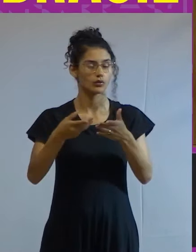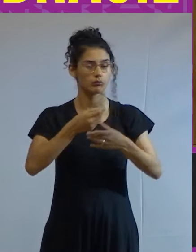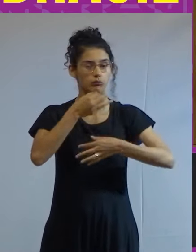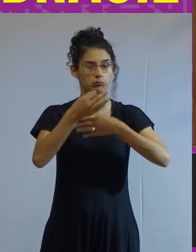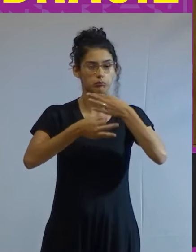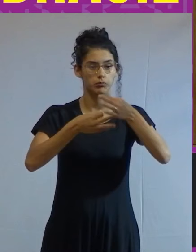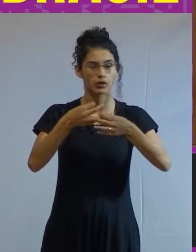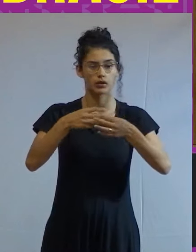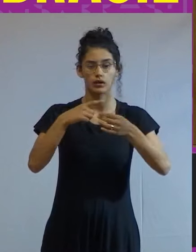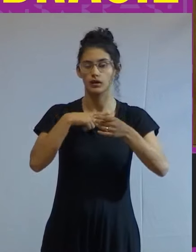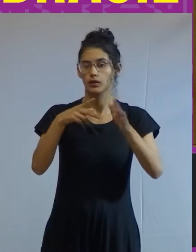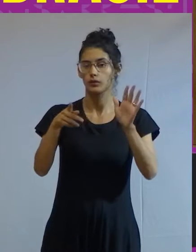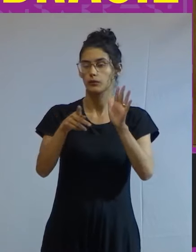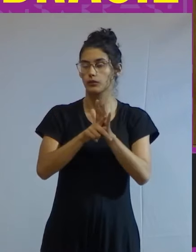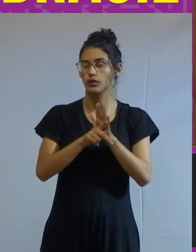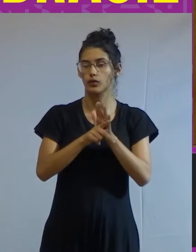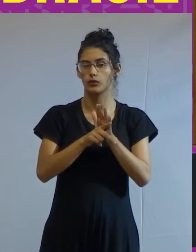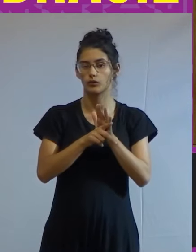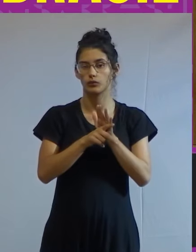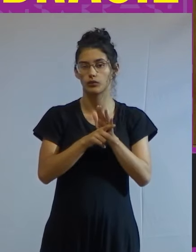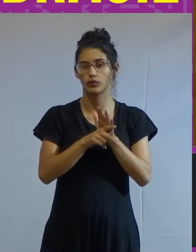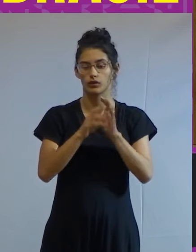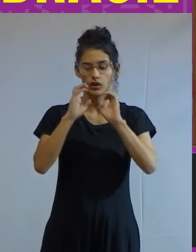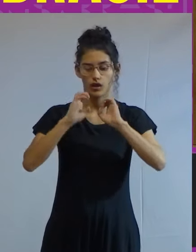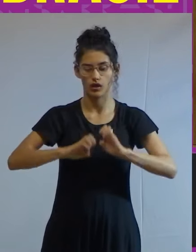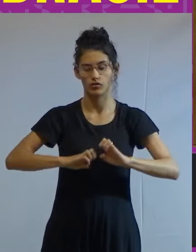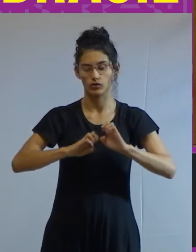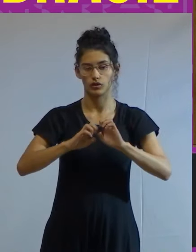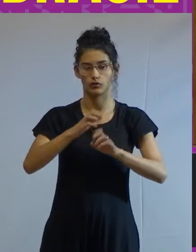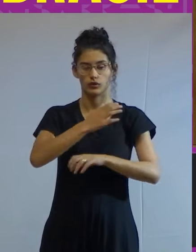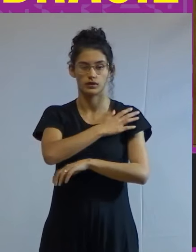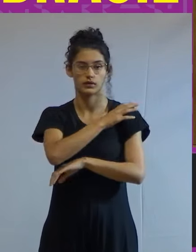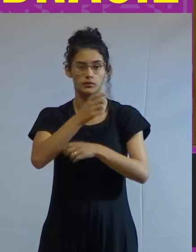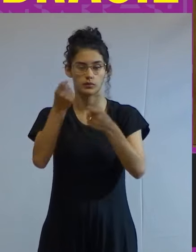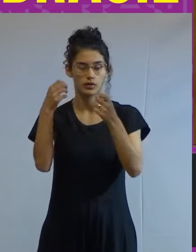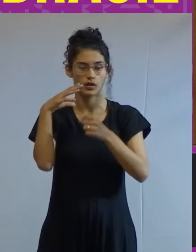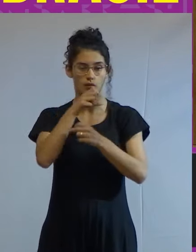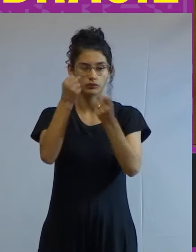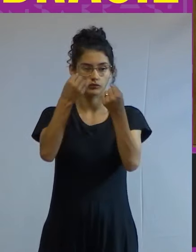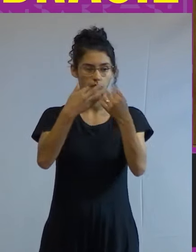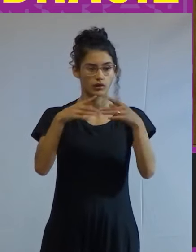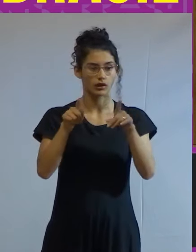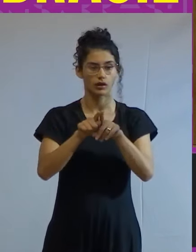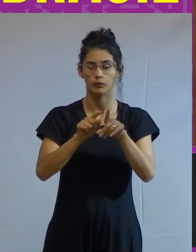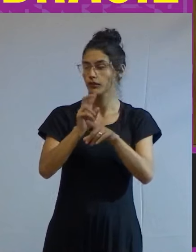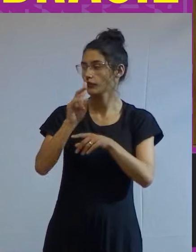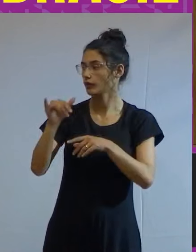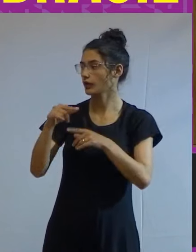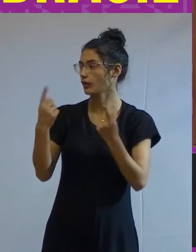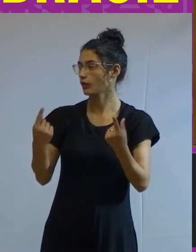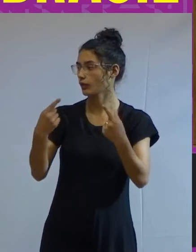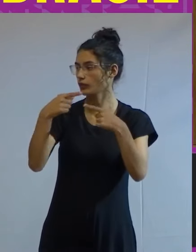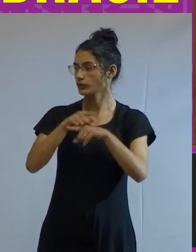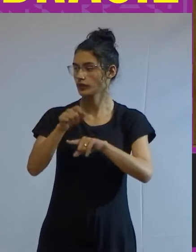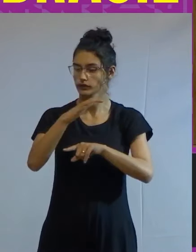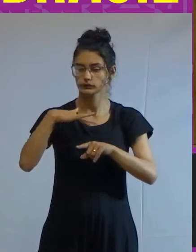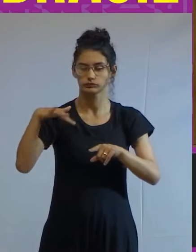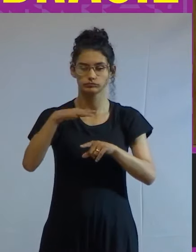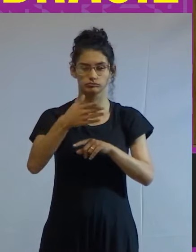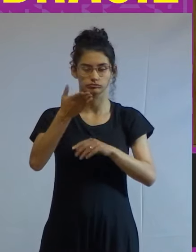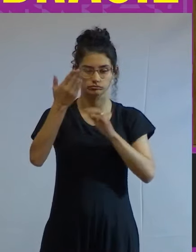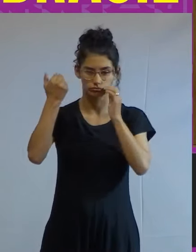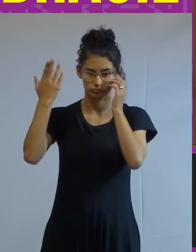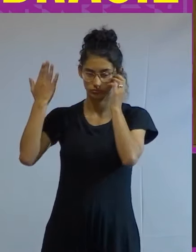hipóteses quanto ao caráter estrutural do racismo que aqui rapidamente a linha veio vai na contramão das teses do